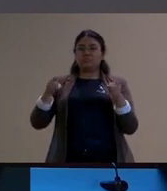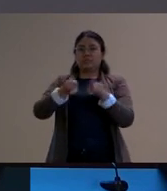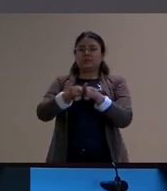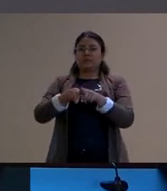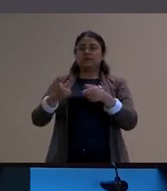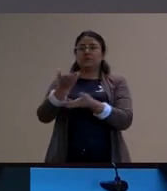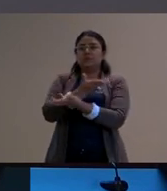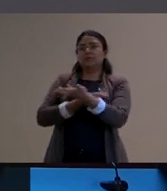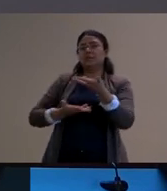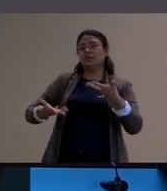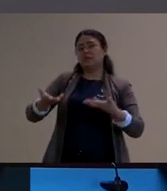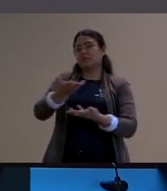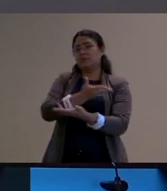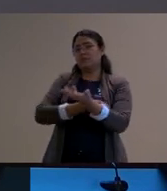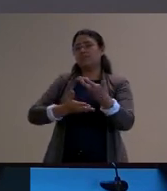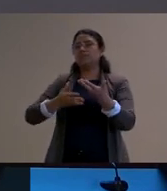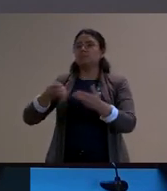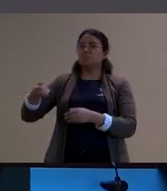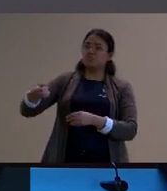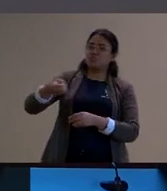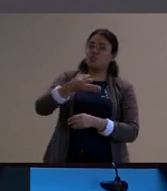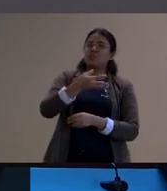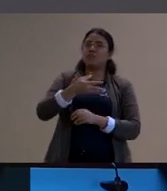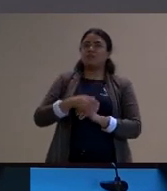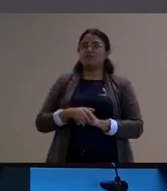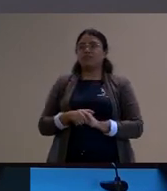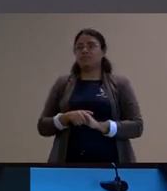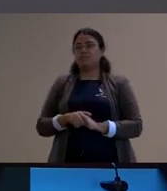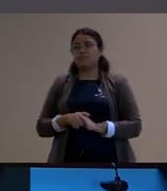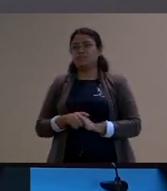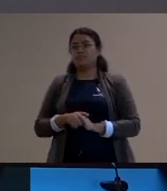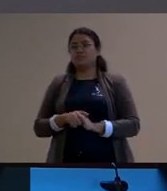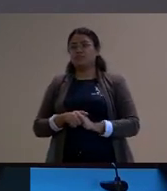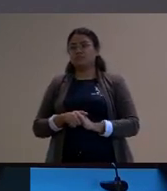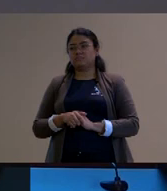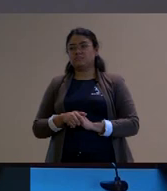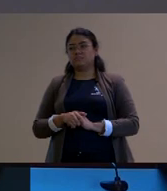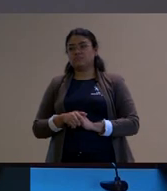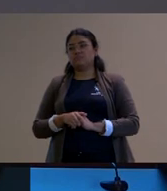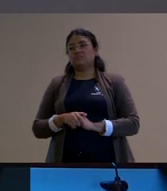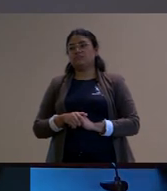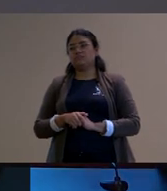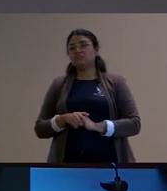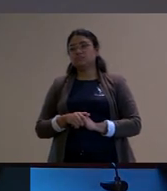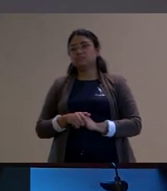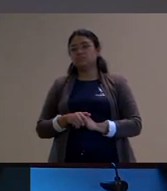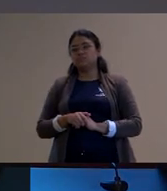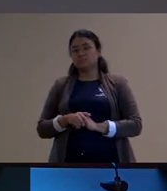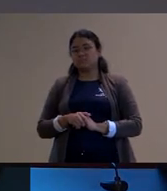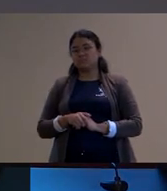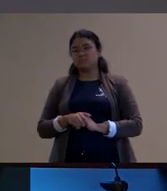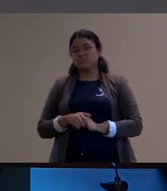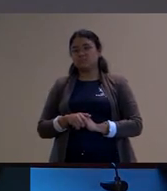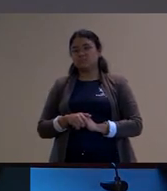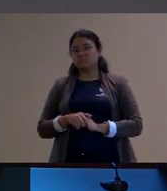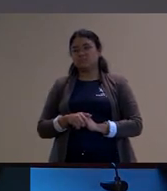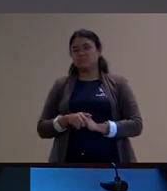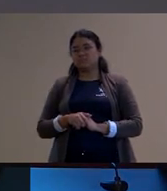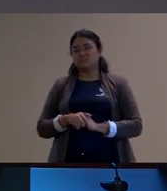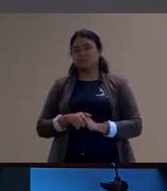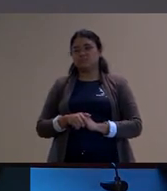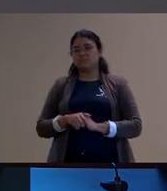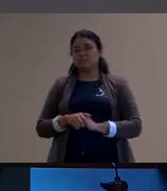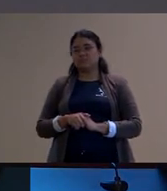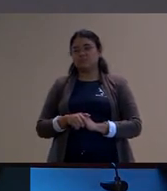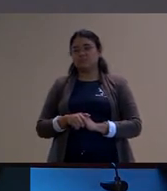elaborar e renovar a nossa própria experiência bom